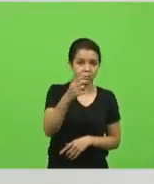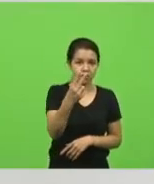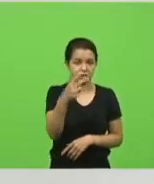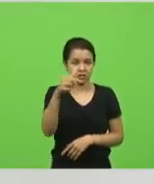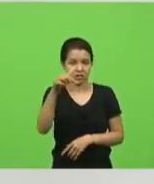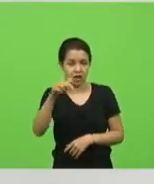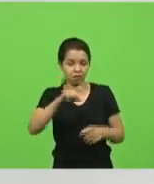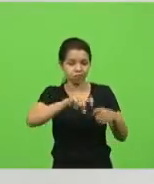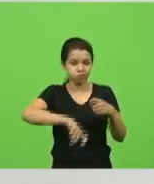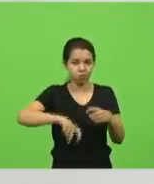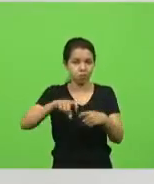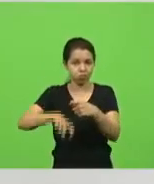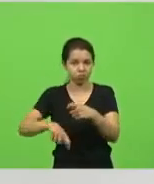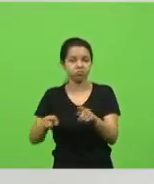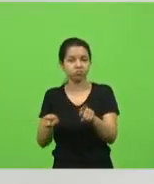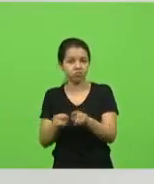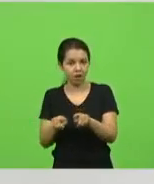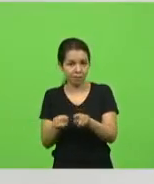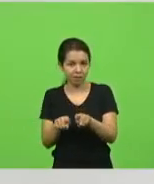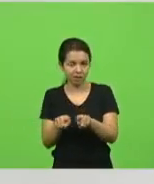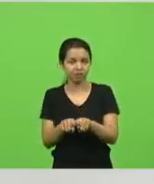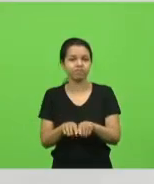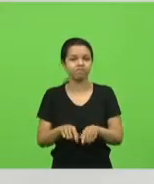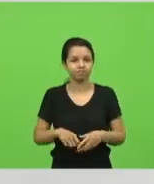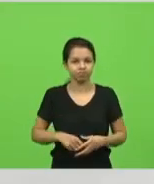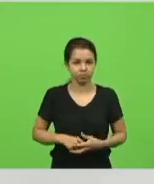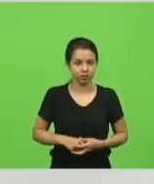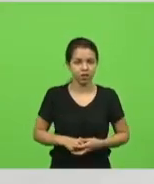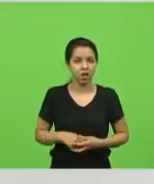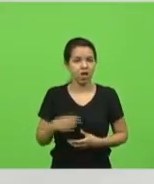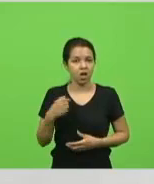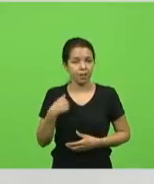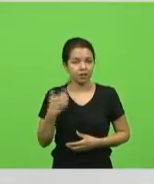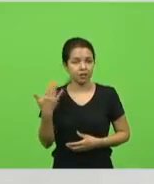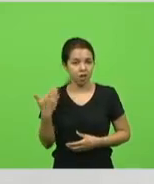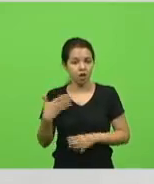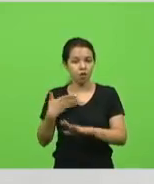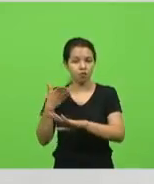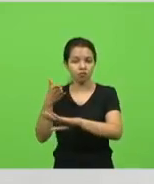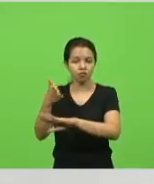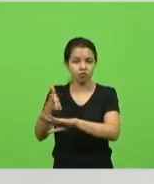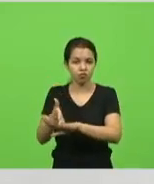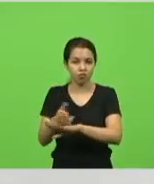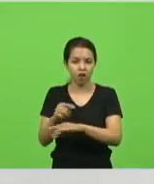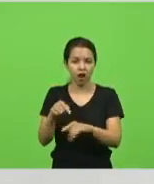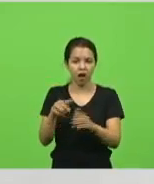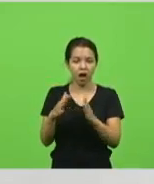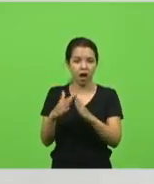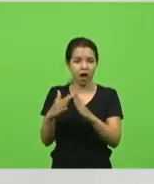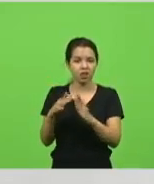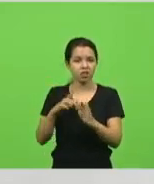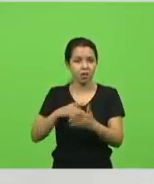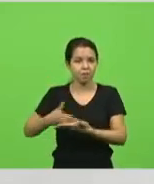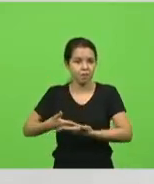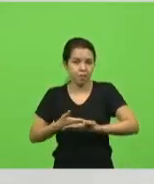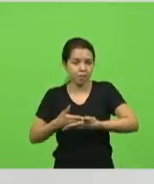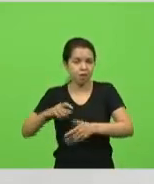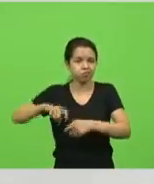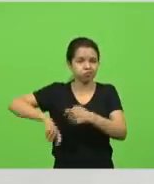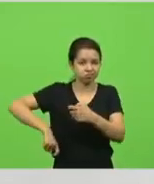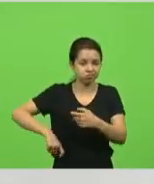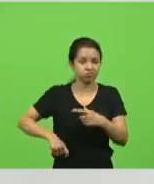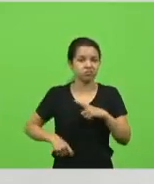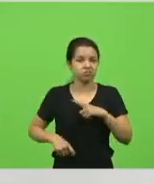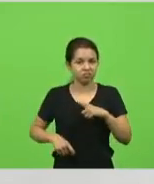um curto período de tempo, estupro. Quando eu fui na Casa Lar, deputado Berlanda, tinha bebês que foram ali violentados. E a crise vem aumentando